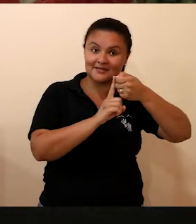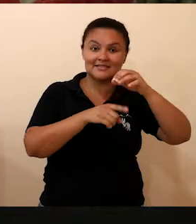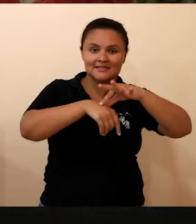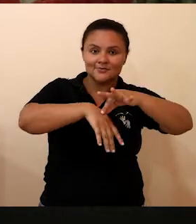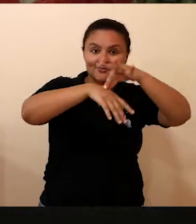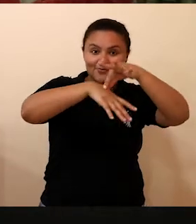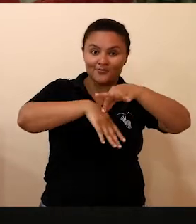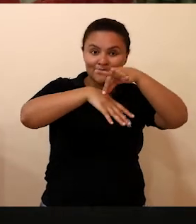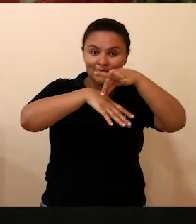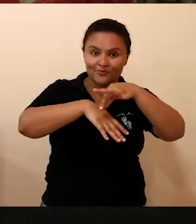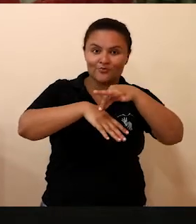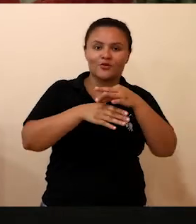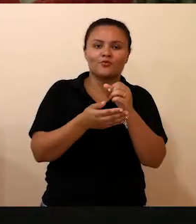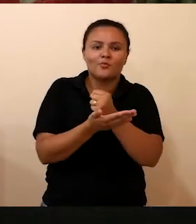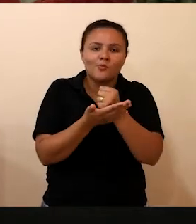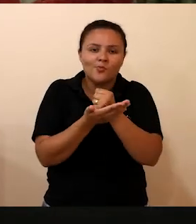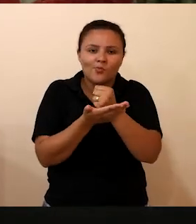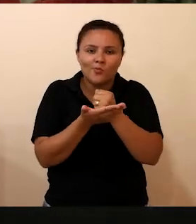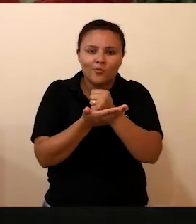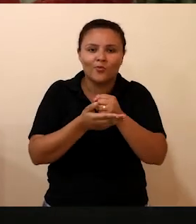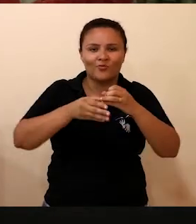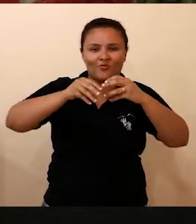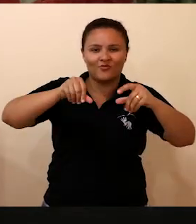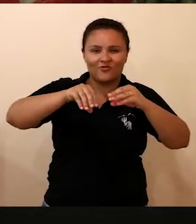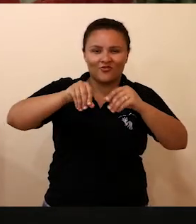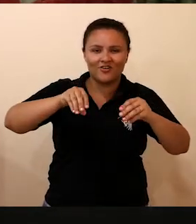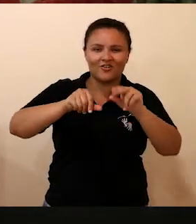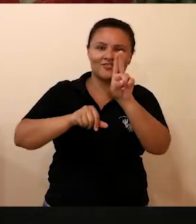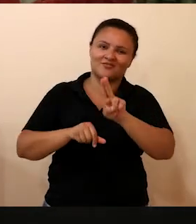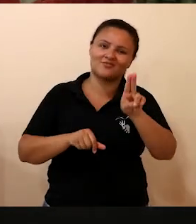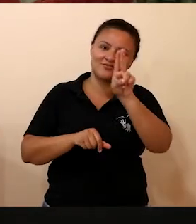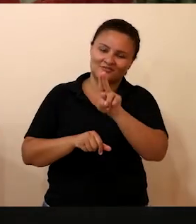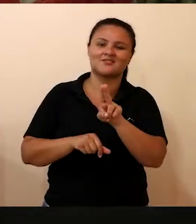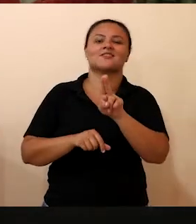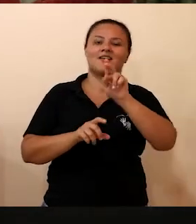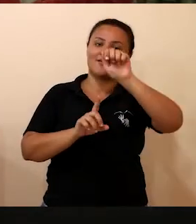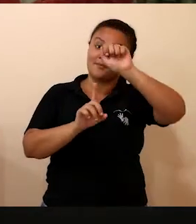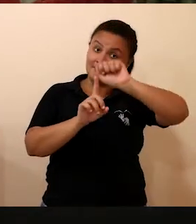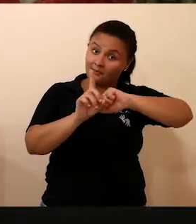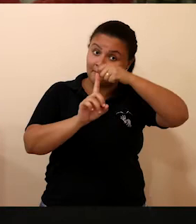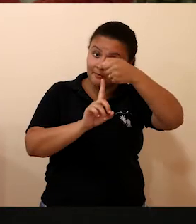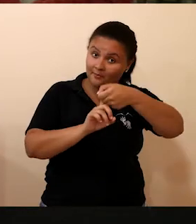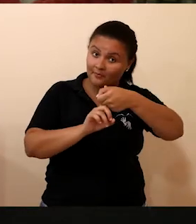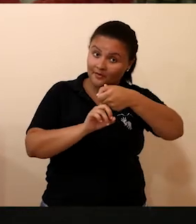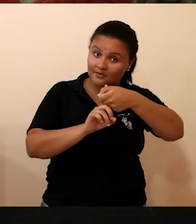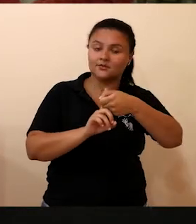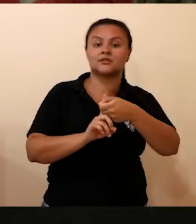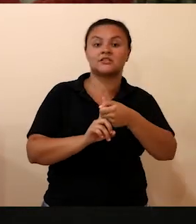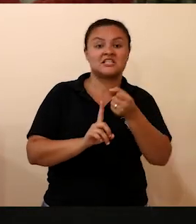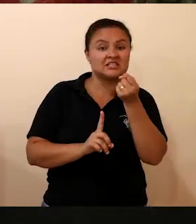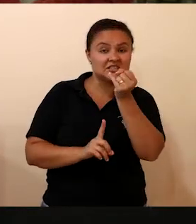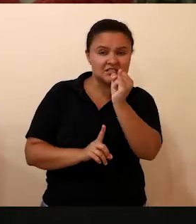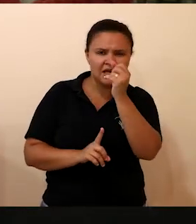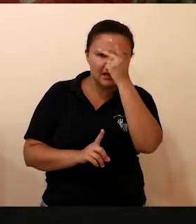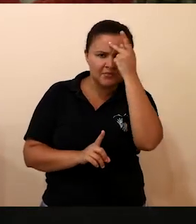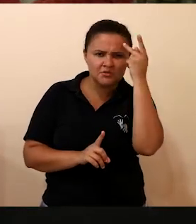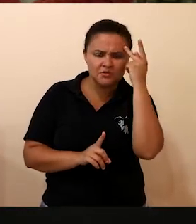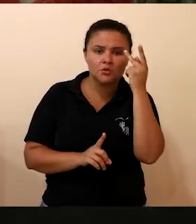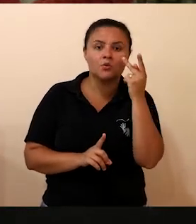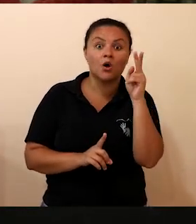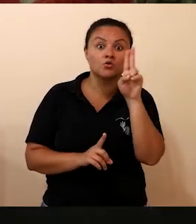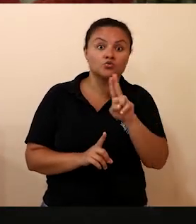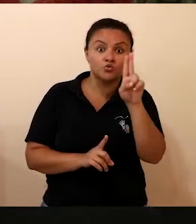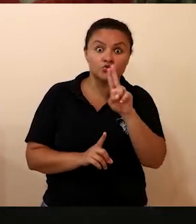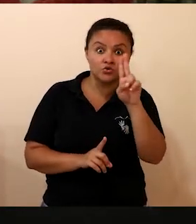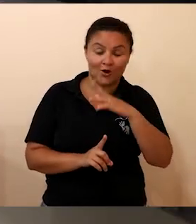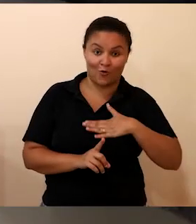e farofa, que é o que a gente utiliza bastante. E isso é uma boa opção para quem utiliza em casa muitas bananas e